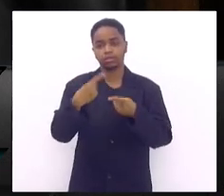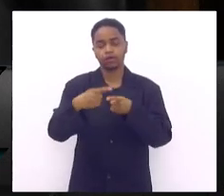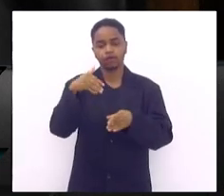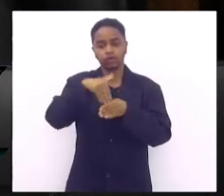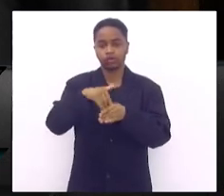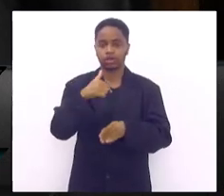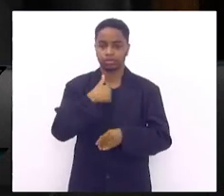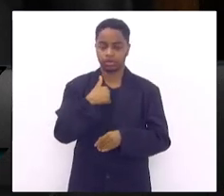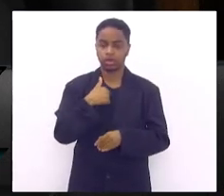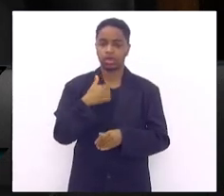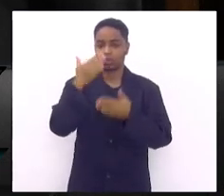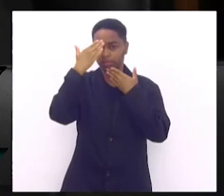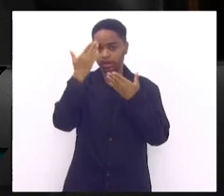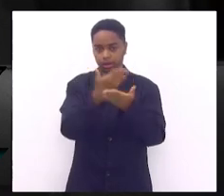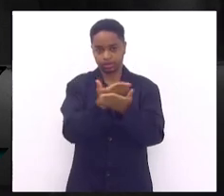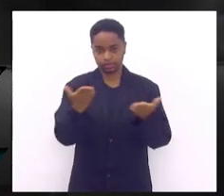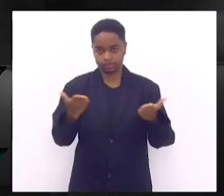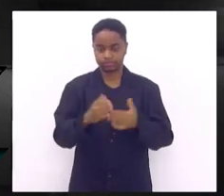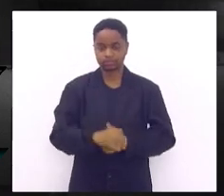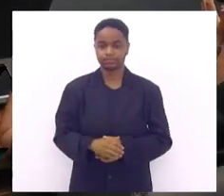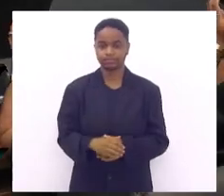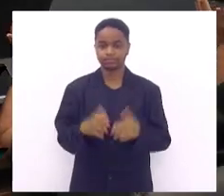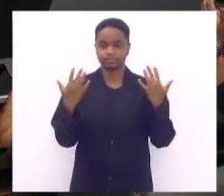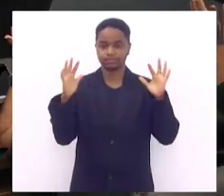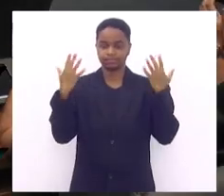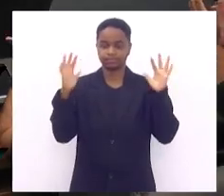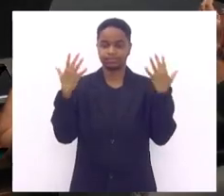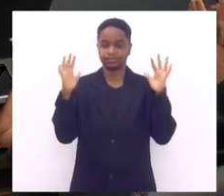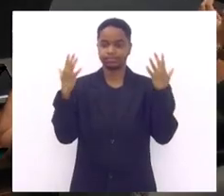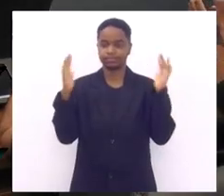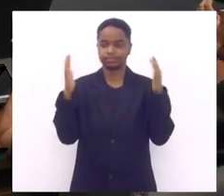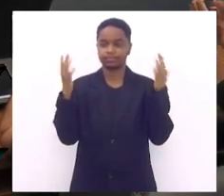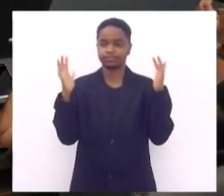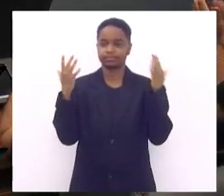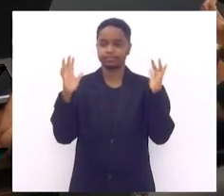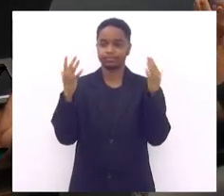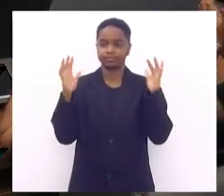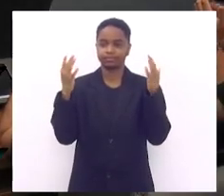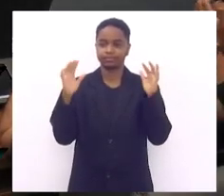vocês sempre muito obrigado gente me despeço aqui muito